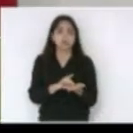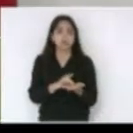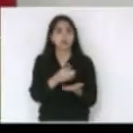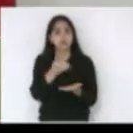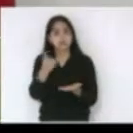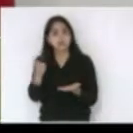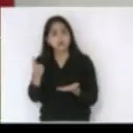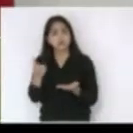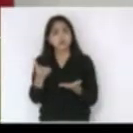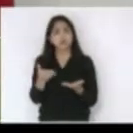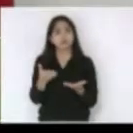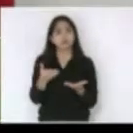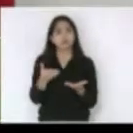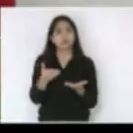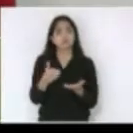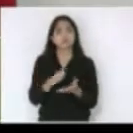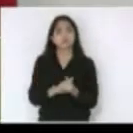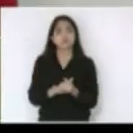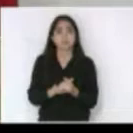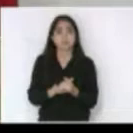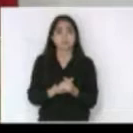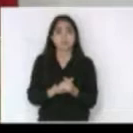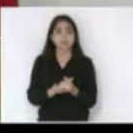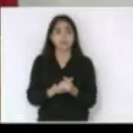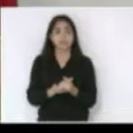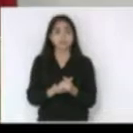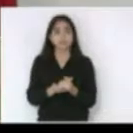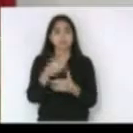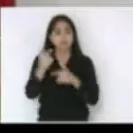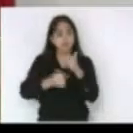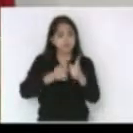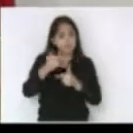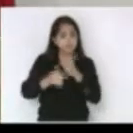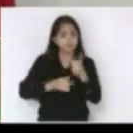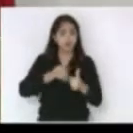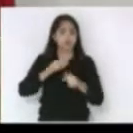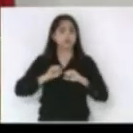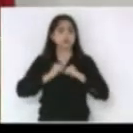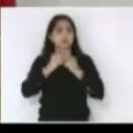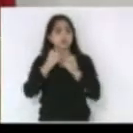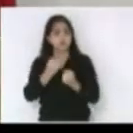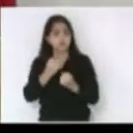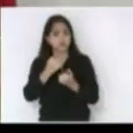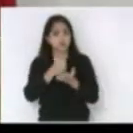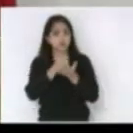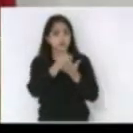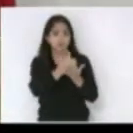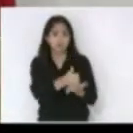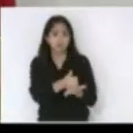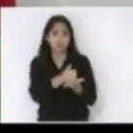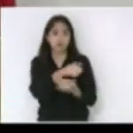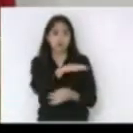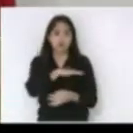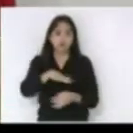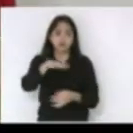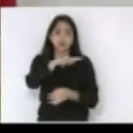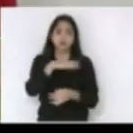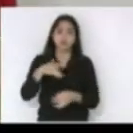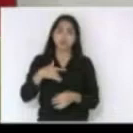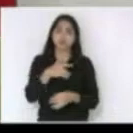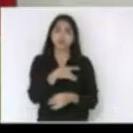aqueles que deixaram inclusive o seu legado contribuindo com a saúde daquela região